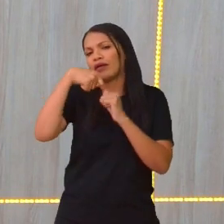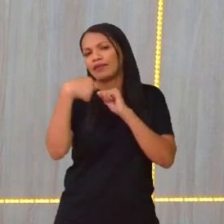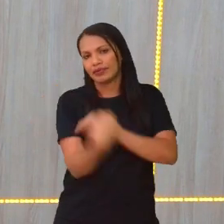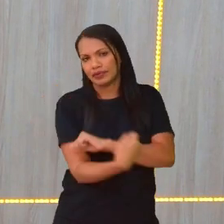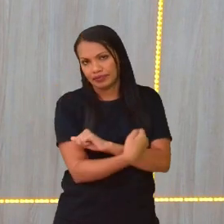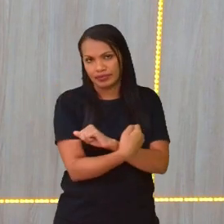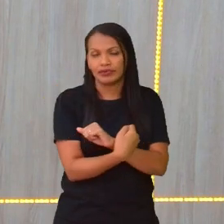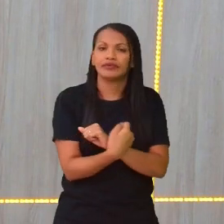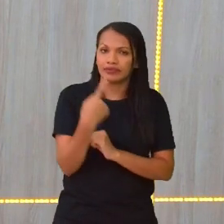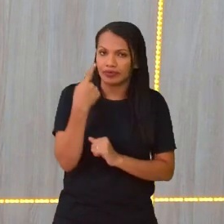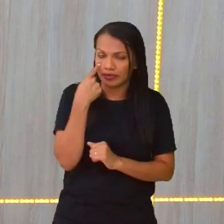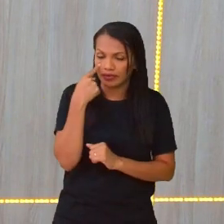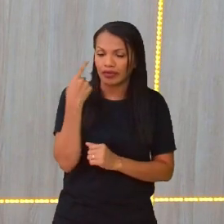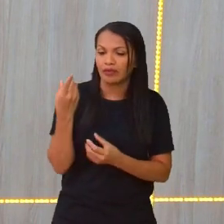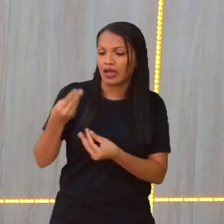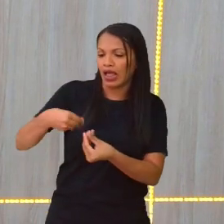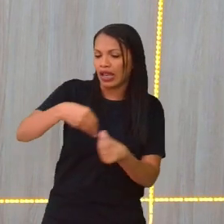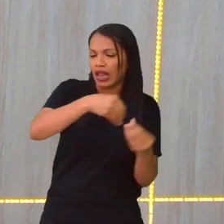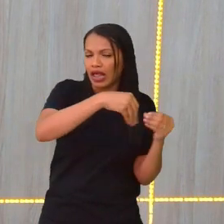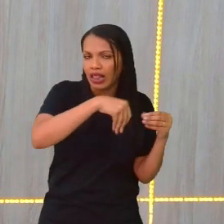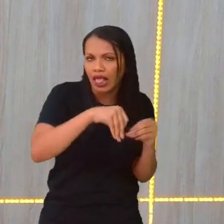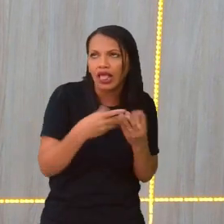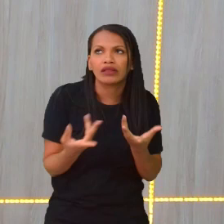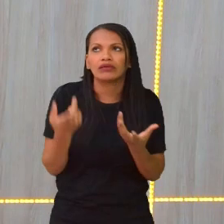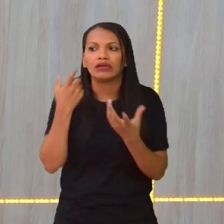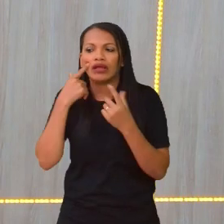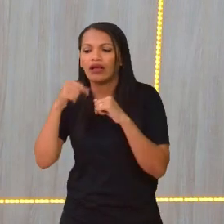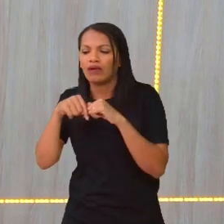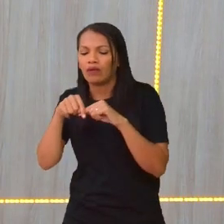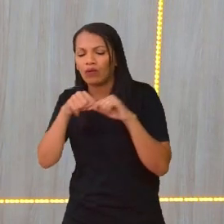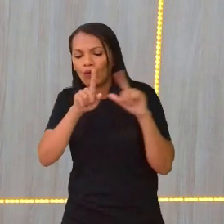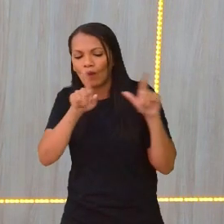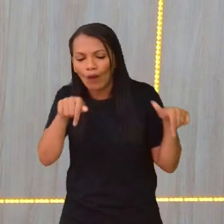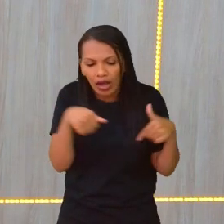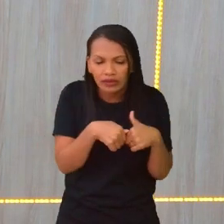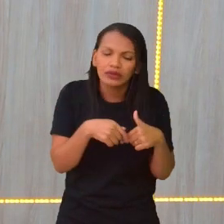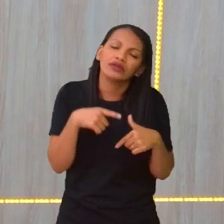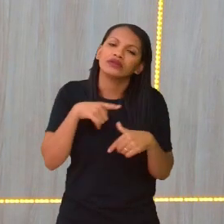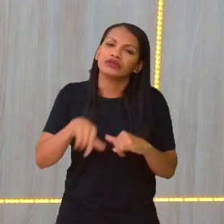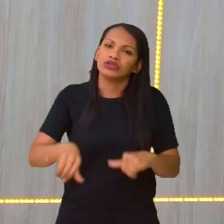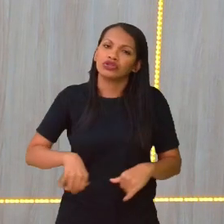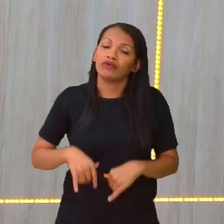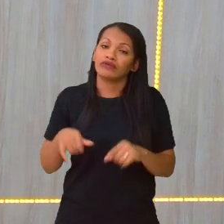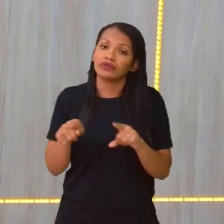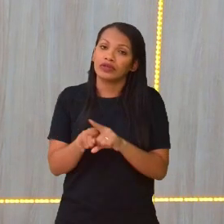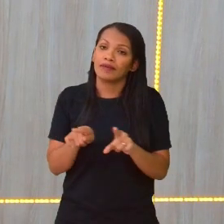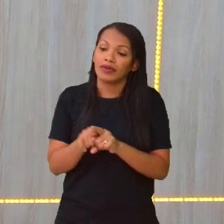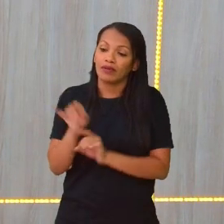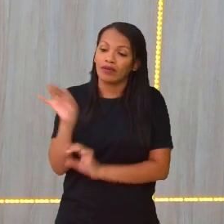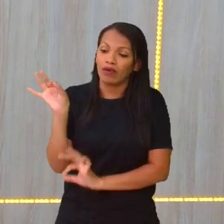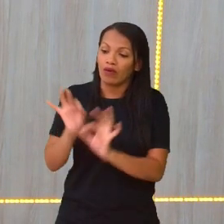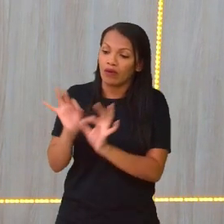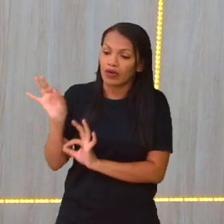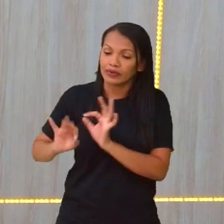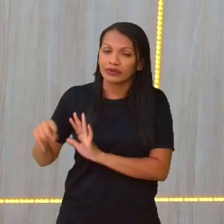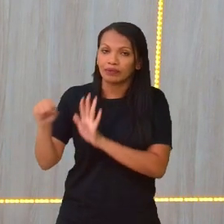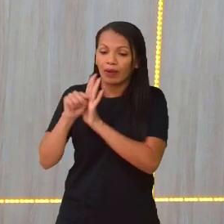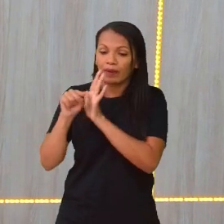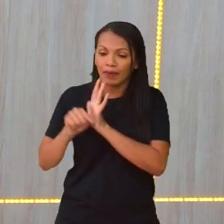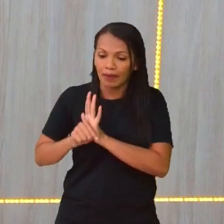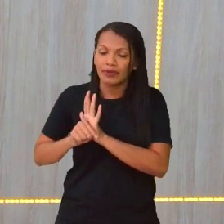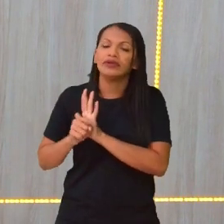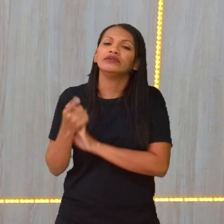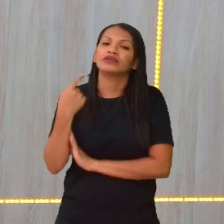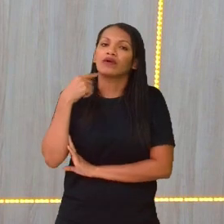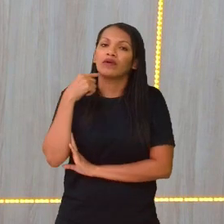outros cenários, Para areia, para quadra. E que também passam e sofrem a organização da FIFA. Então,